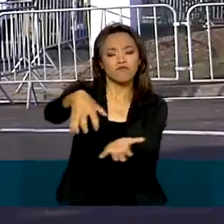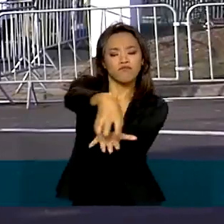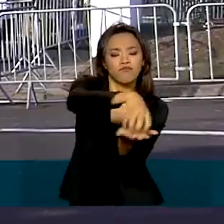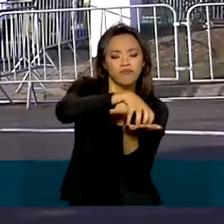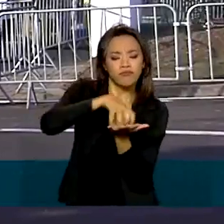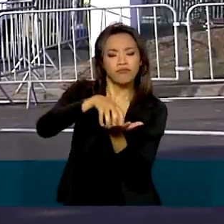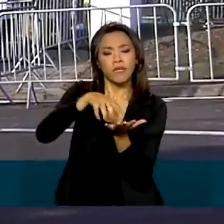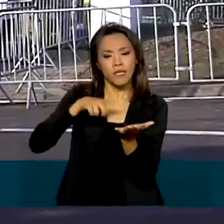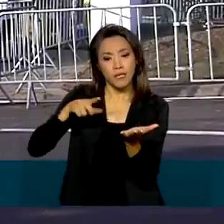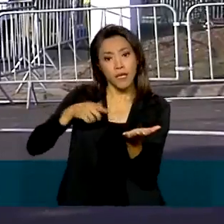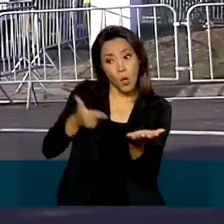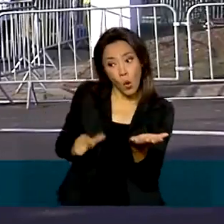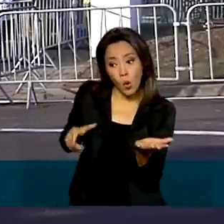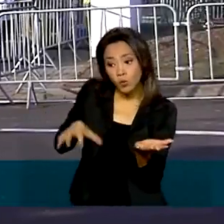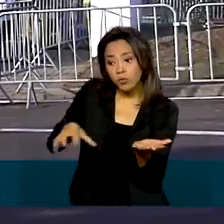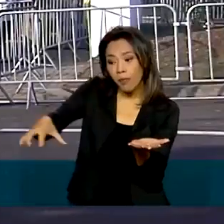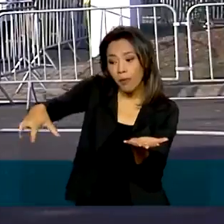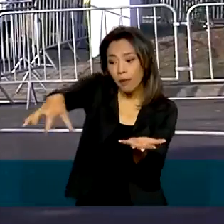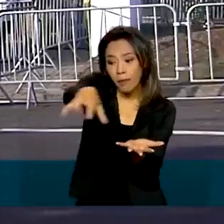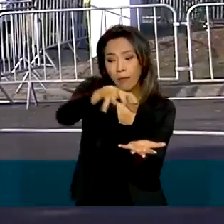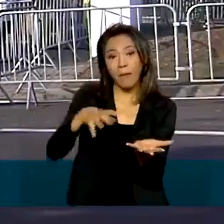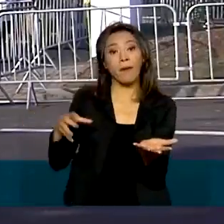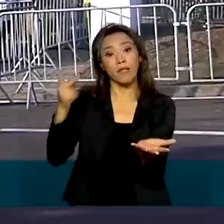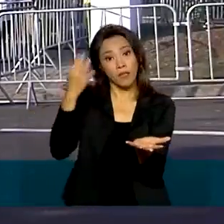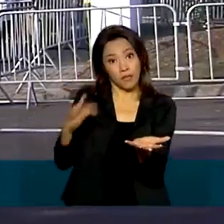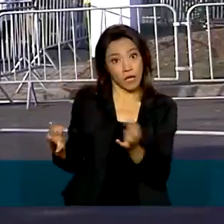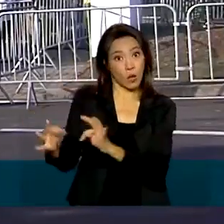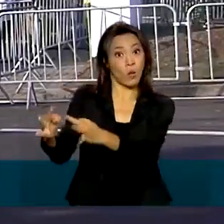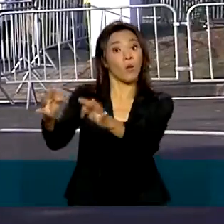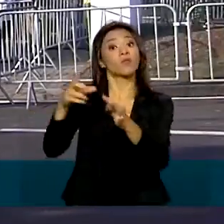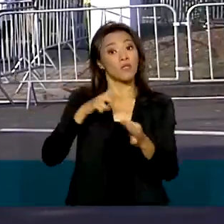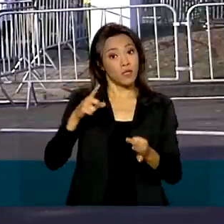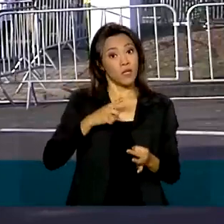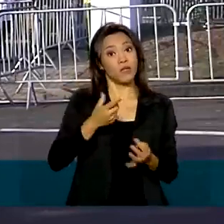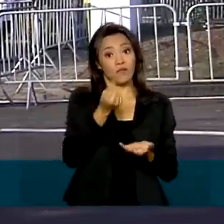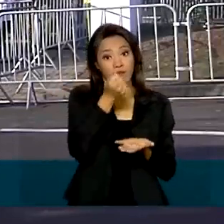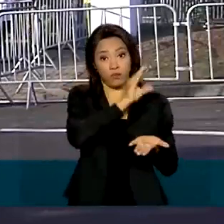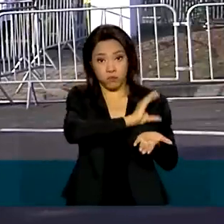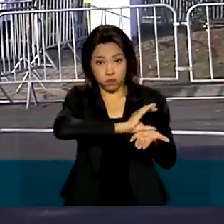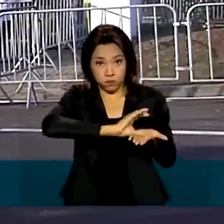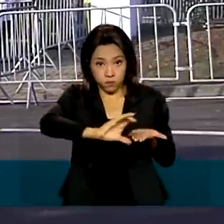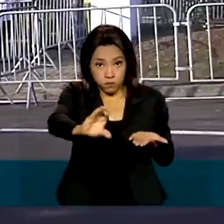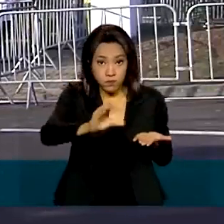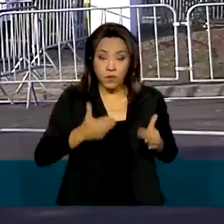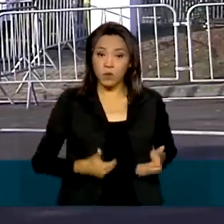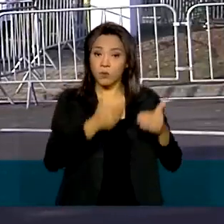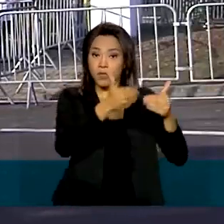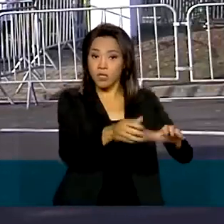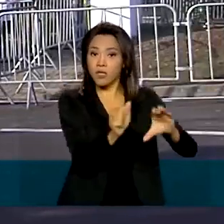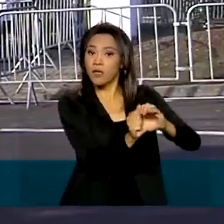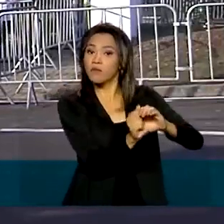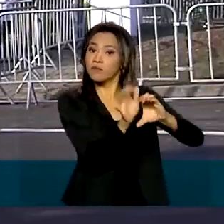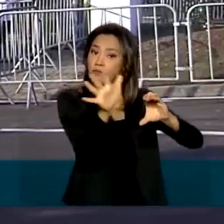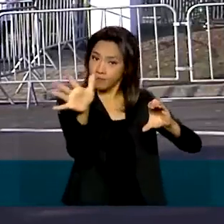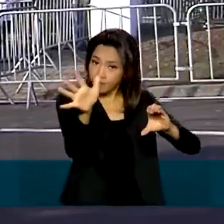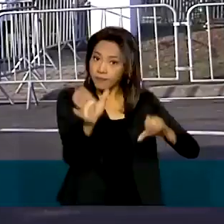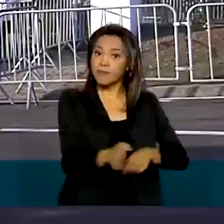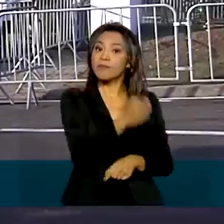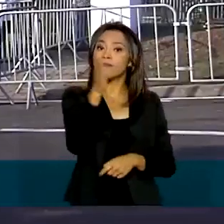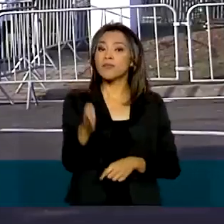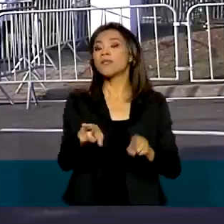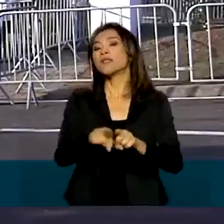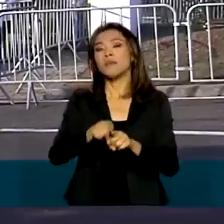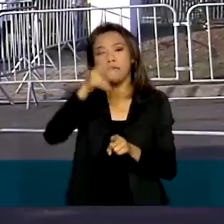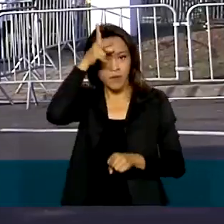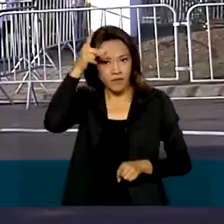Tecnológico aqui de Sorocaba, e que contou com o investimento do Ministério da Ciência, Tecnologia e Inovações, e também da